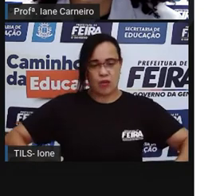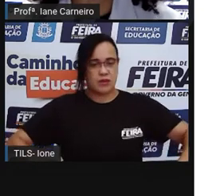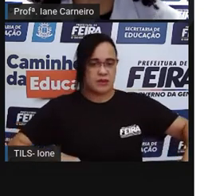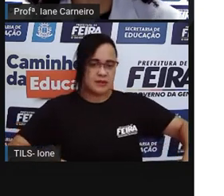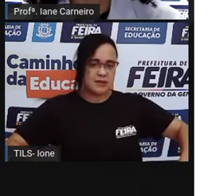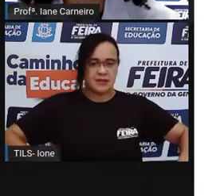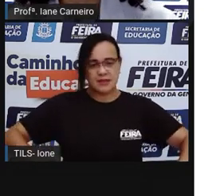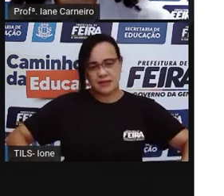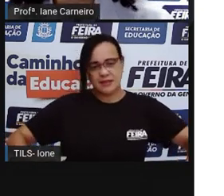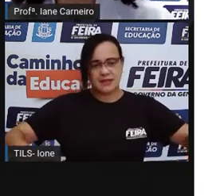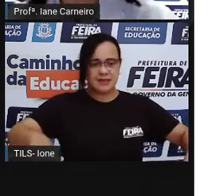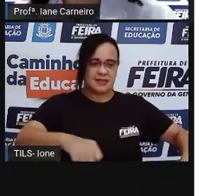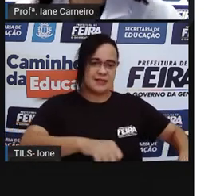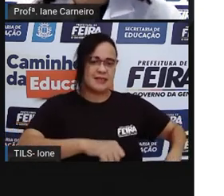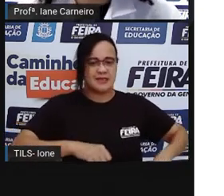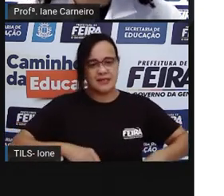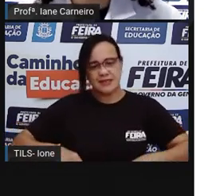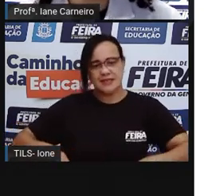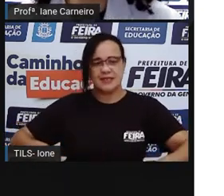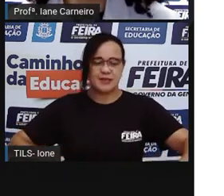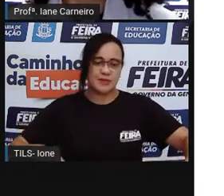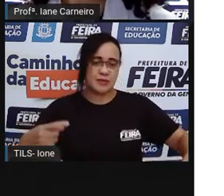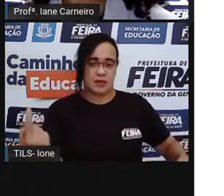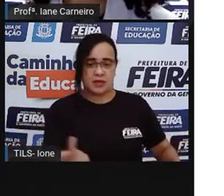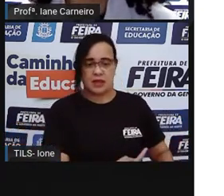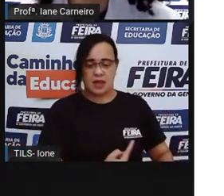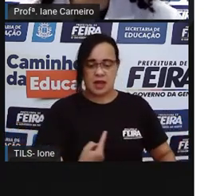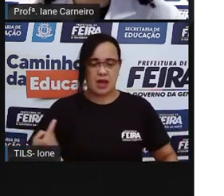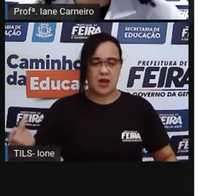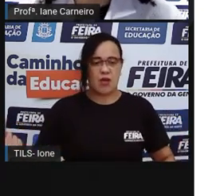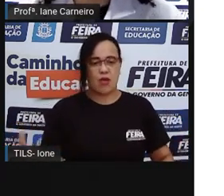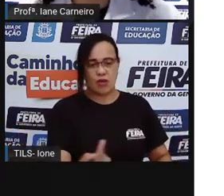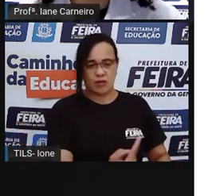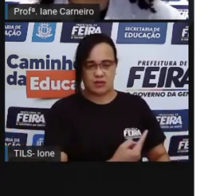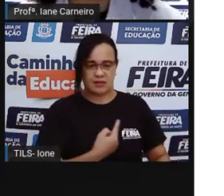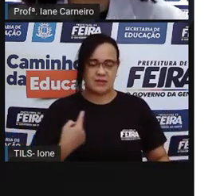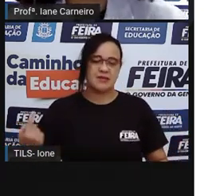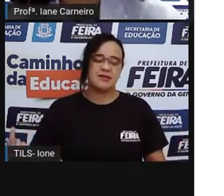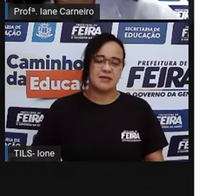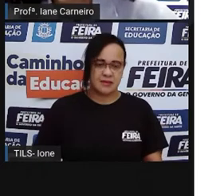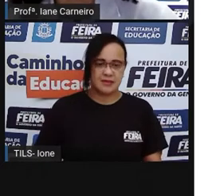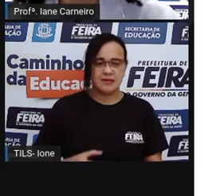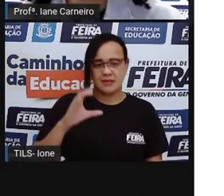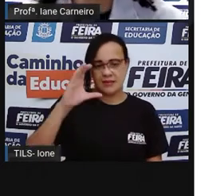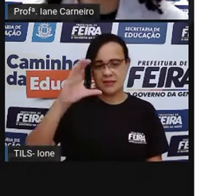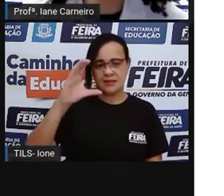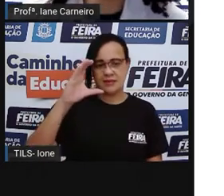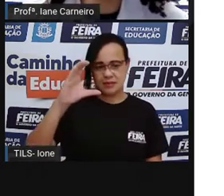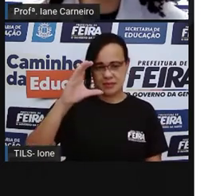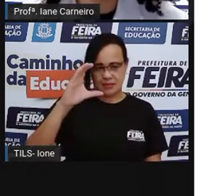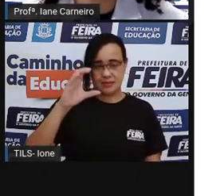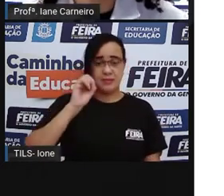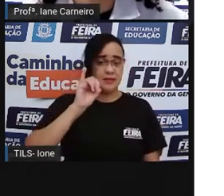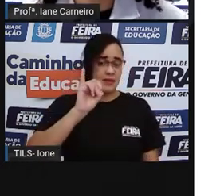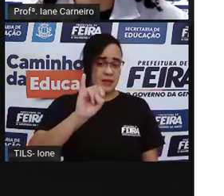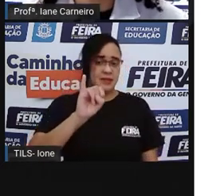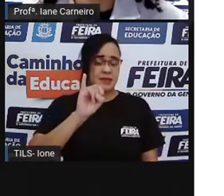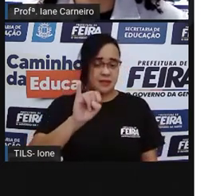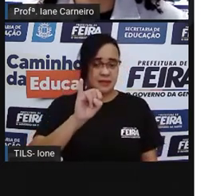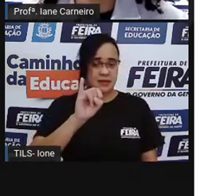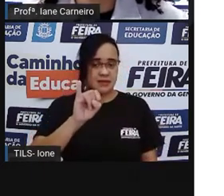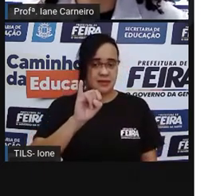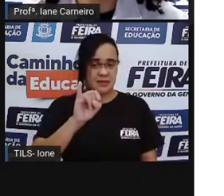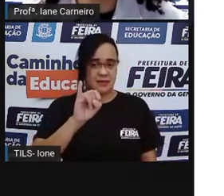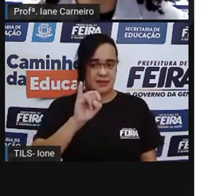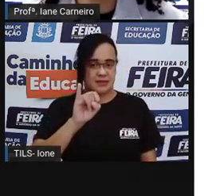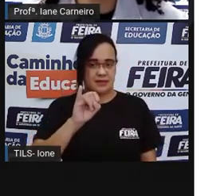Começa com que letra? Ciranda. Começa com a letra C. O C e a letra I. Onde é que tem